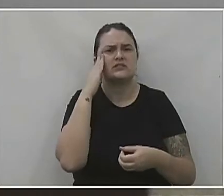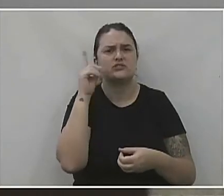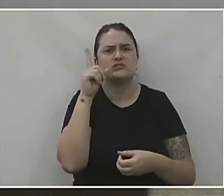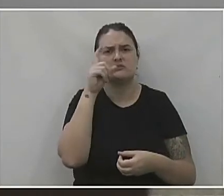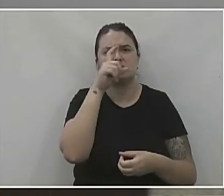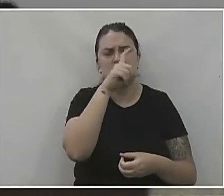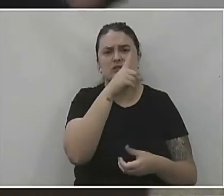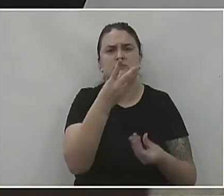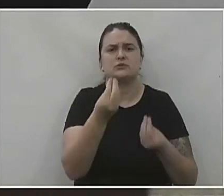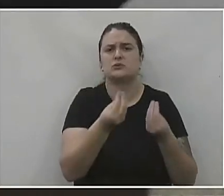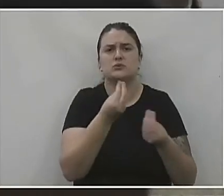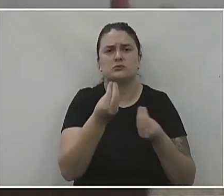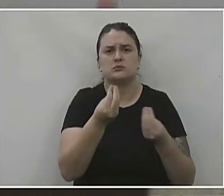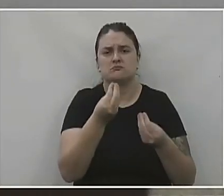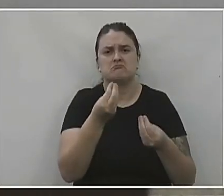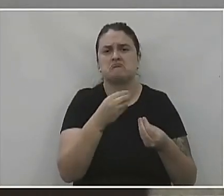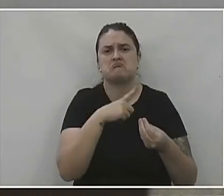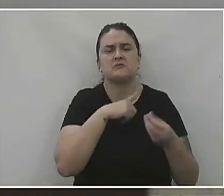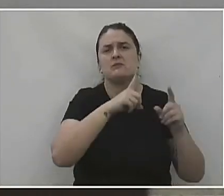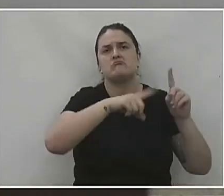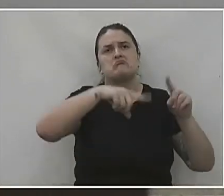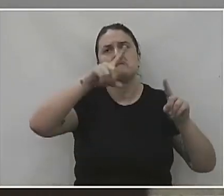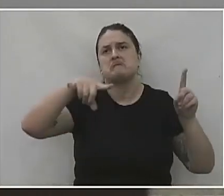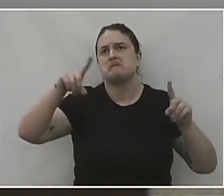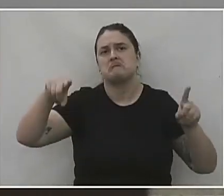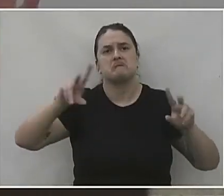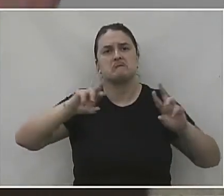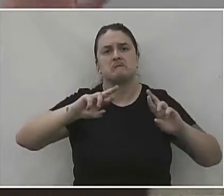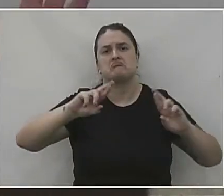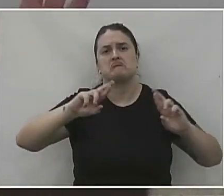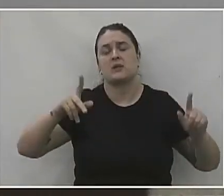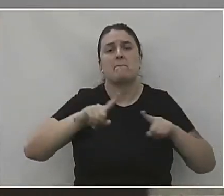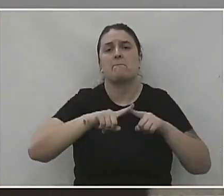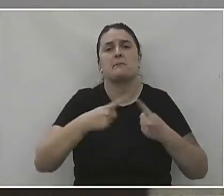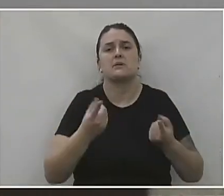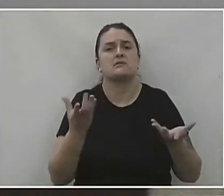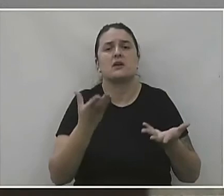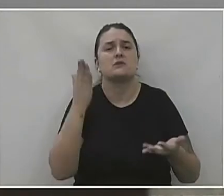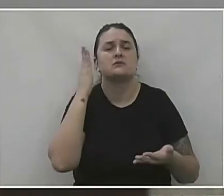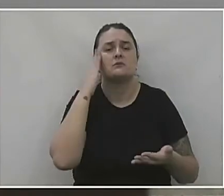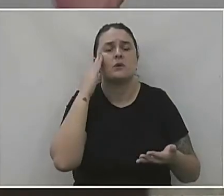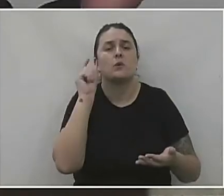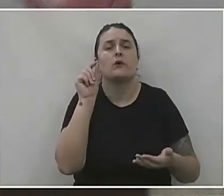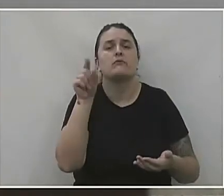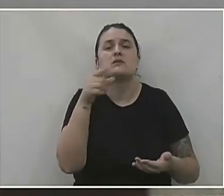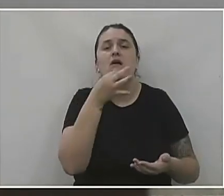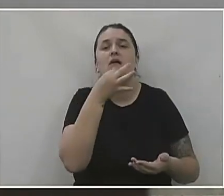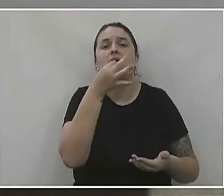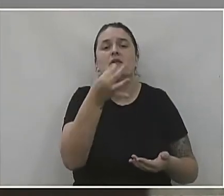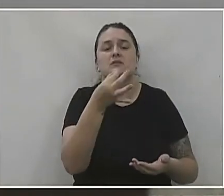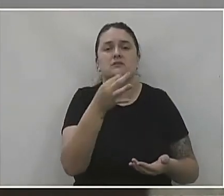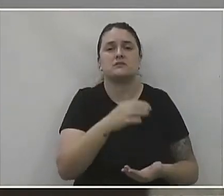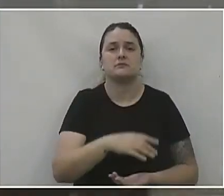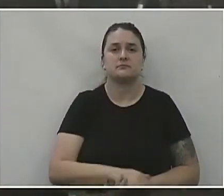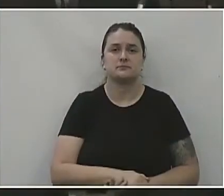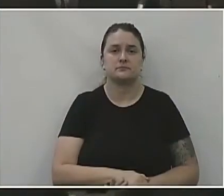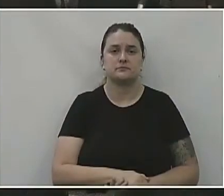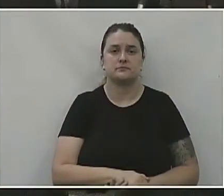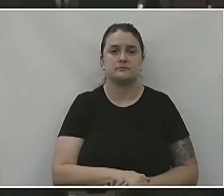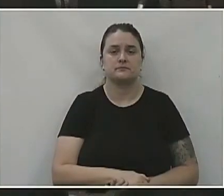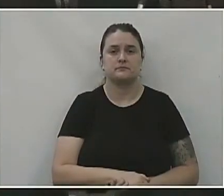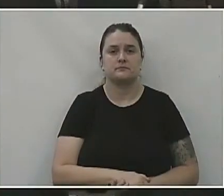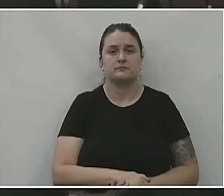difícil, depende de muitas situações, mas assim, só para, como a gente falou, uma expectativa.